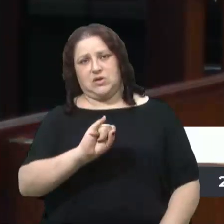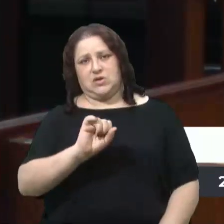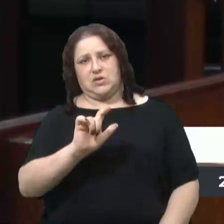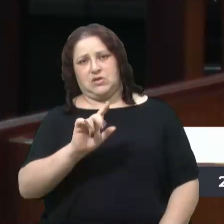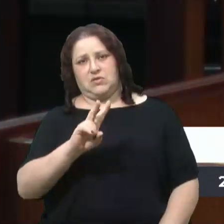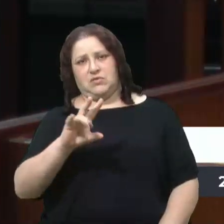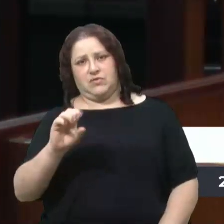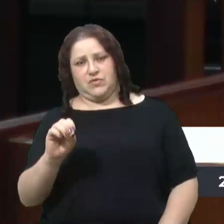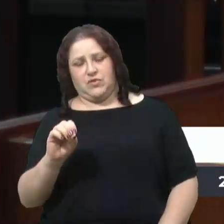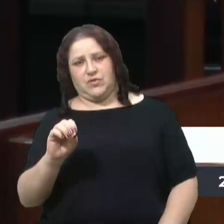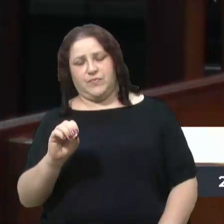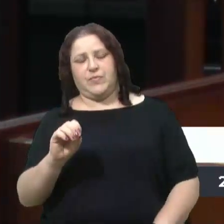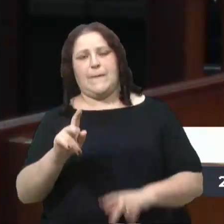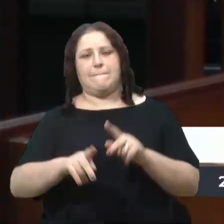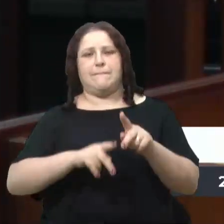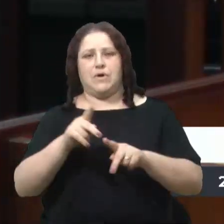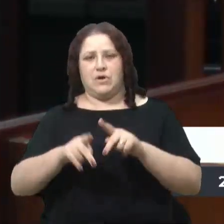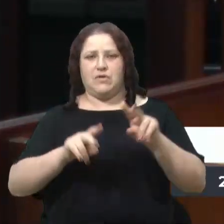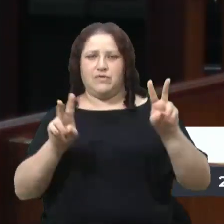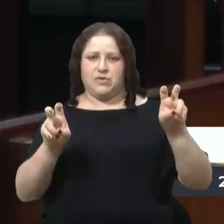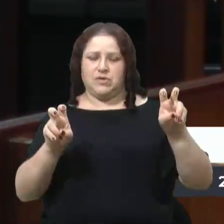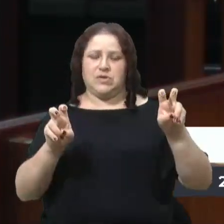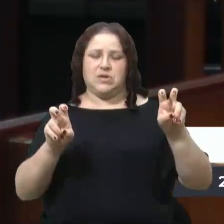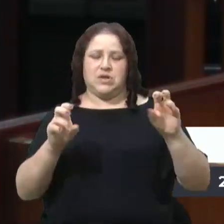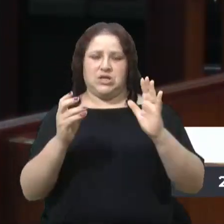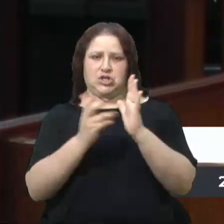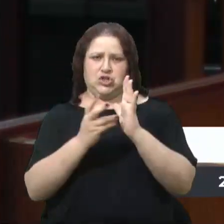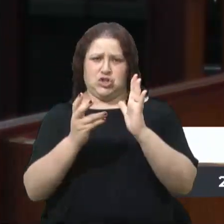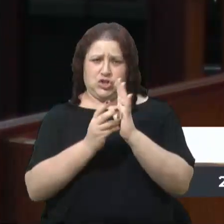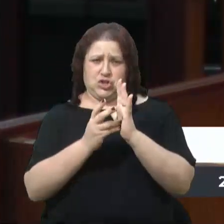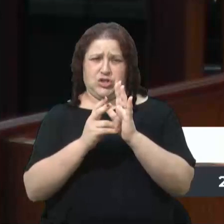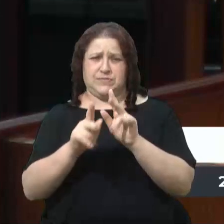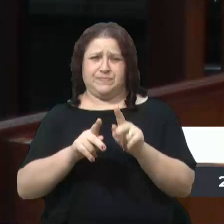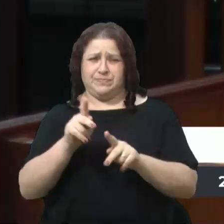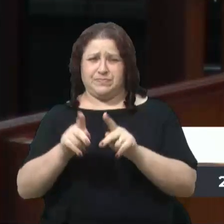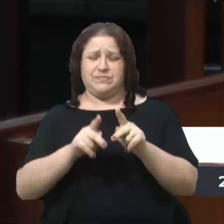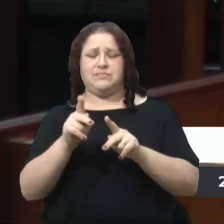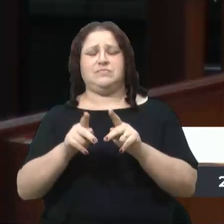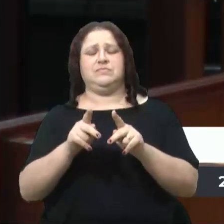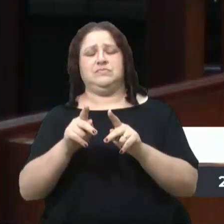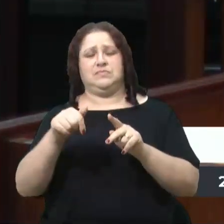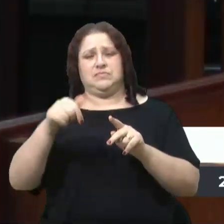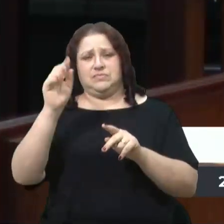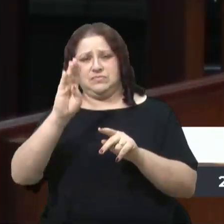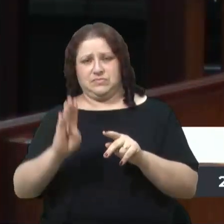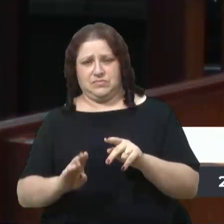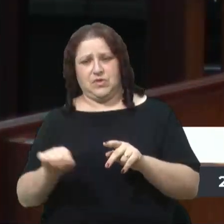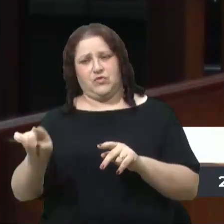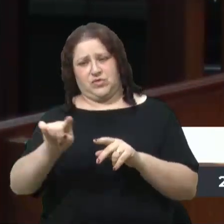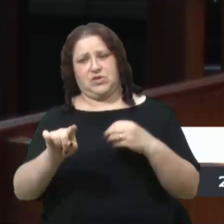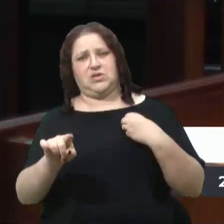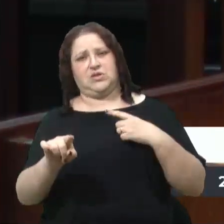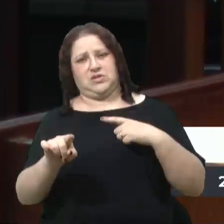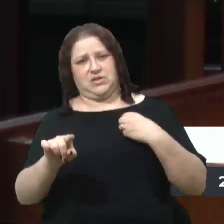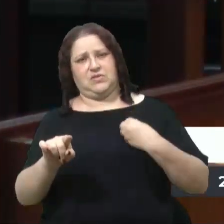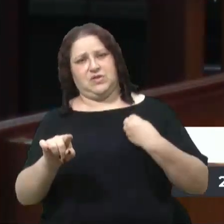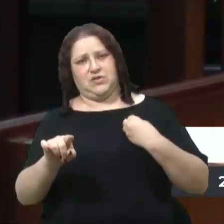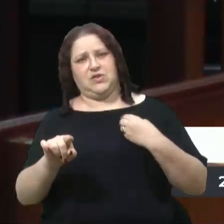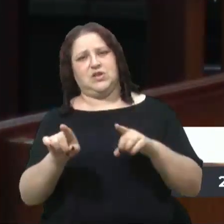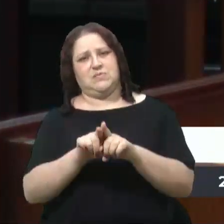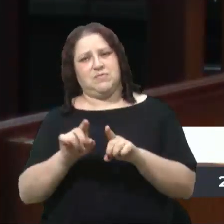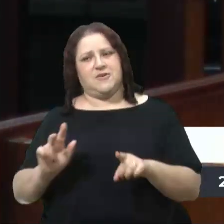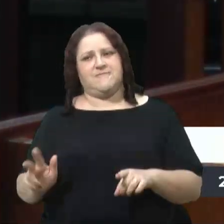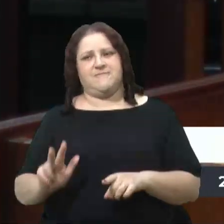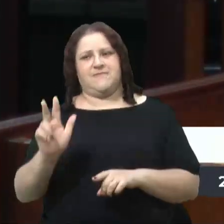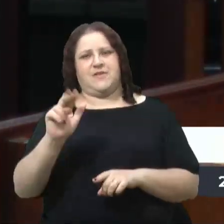país, vocês existem e são valiosos para nós. É meu dever, com humildade,